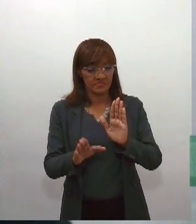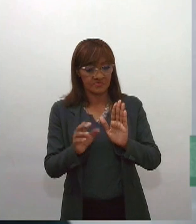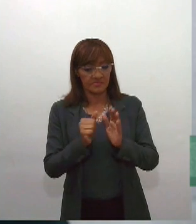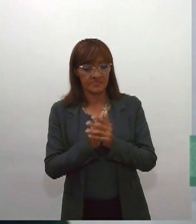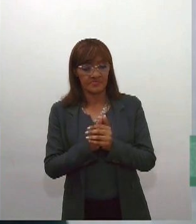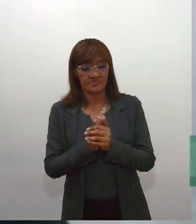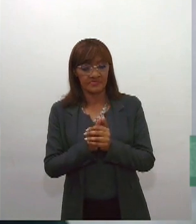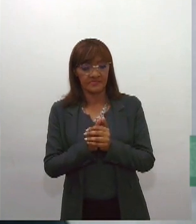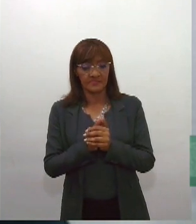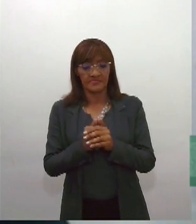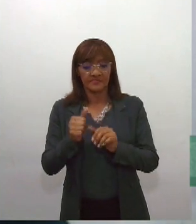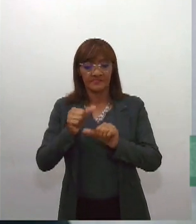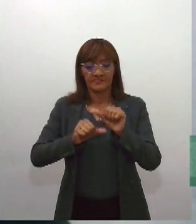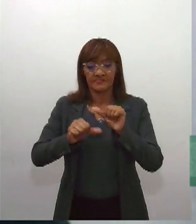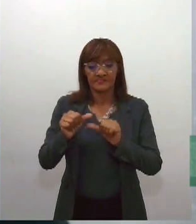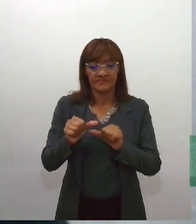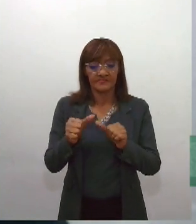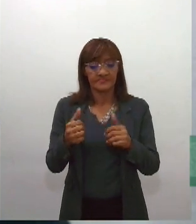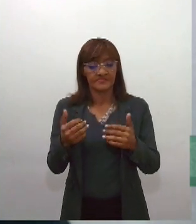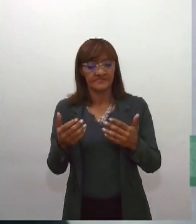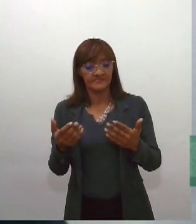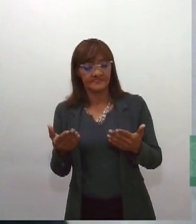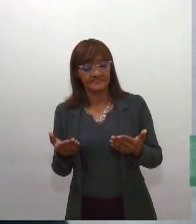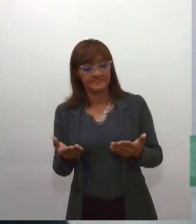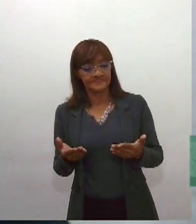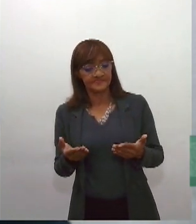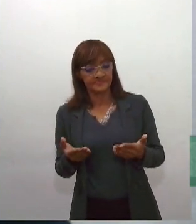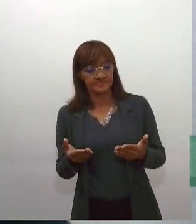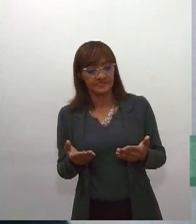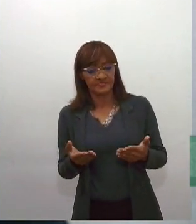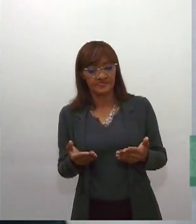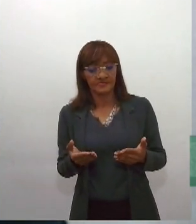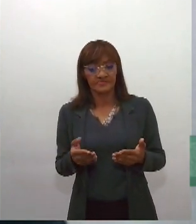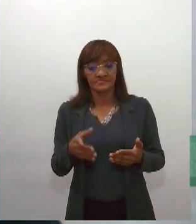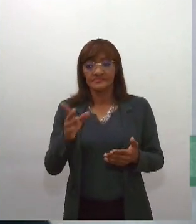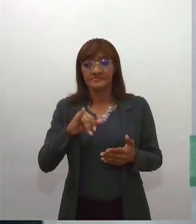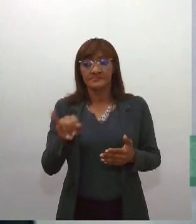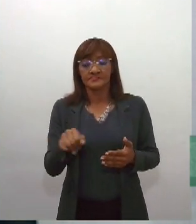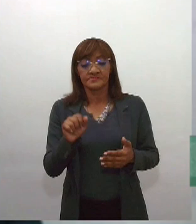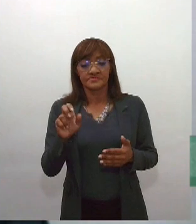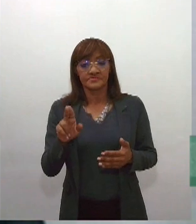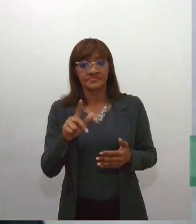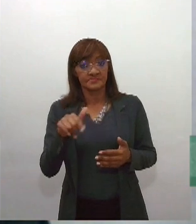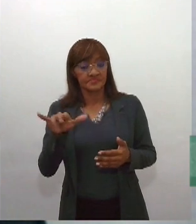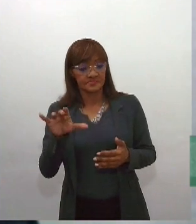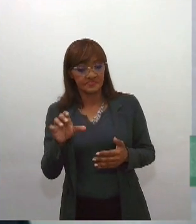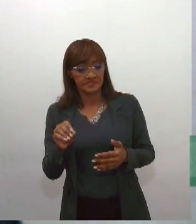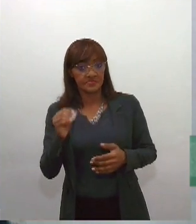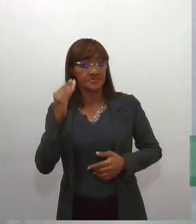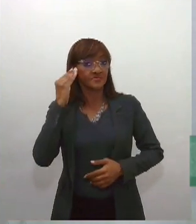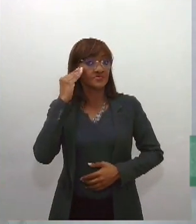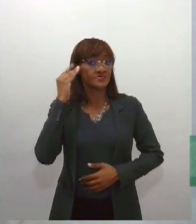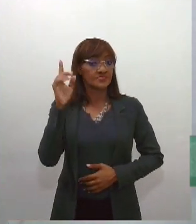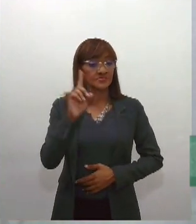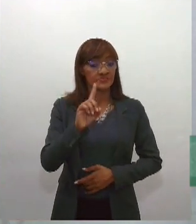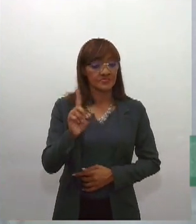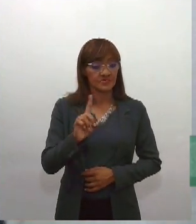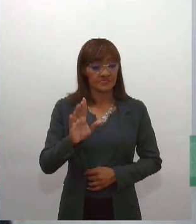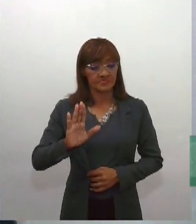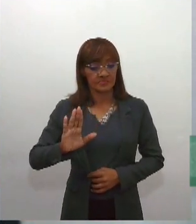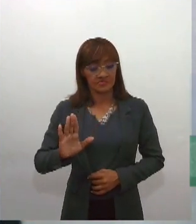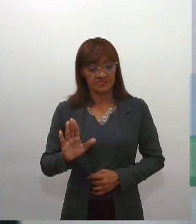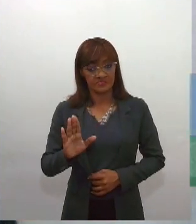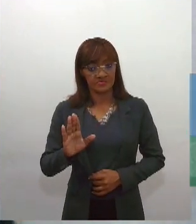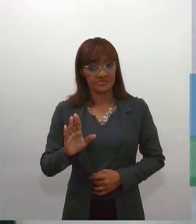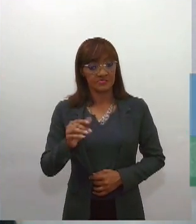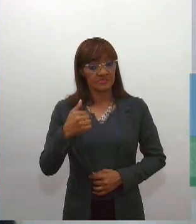a fala do Júlio, não sei até que ponto, e aí eu tenho dúvidas, e uma opinião